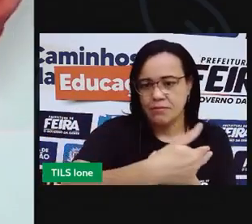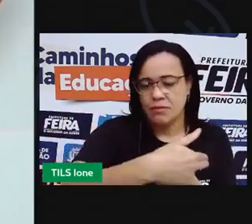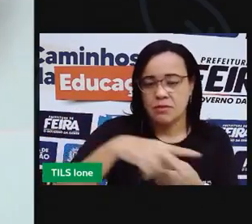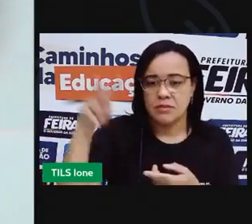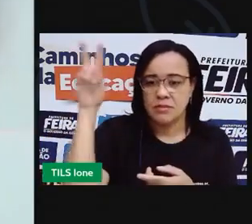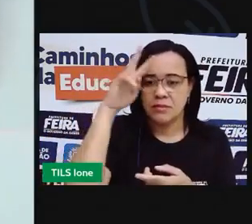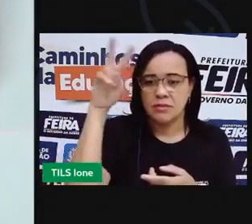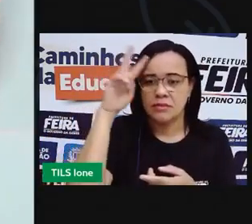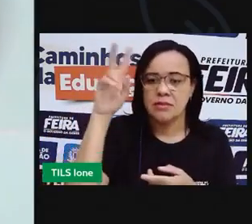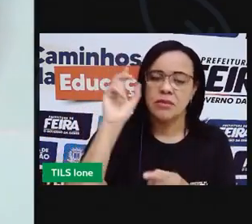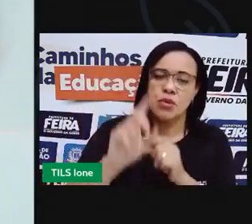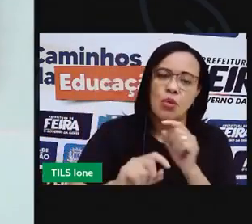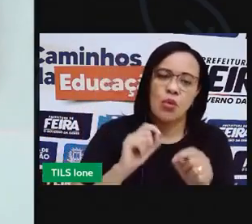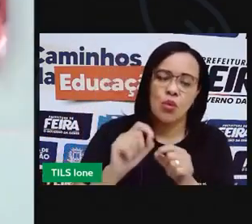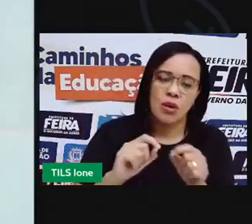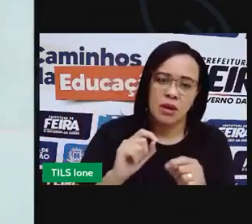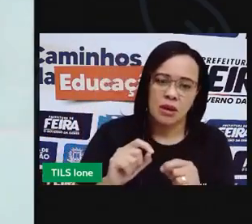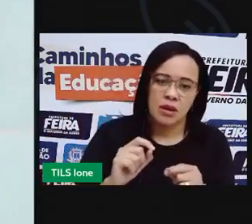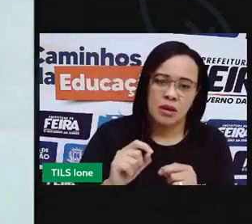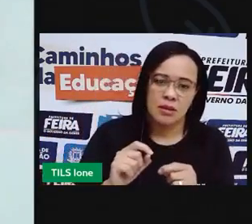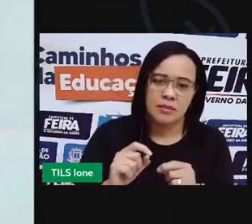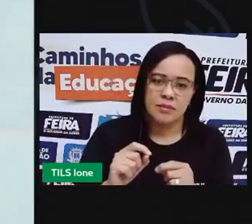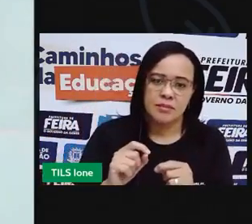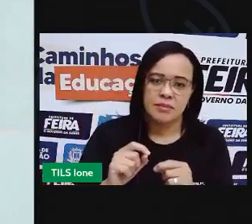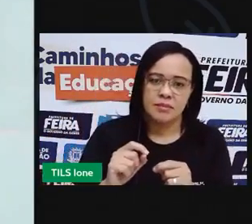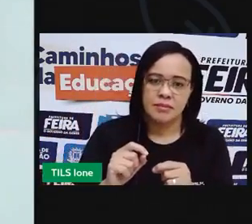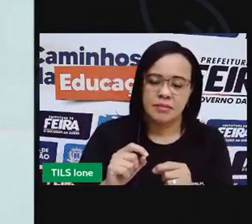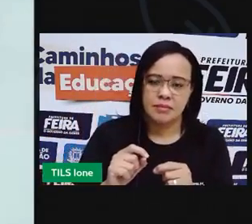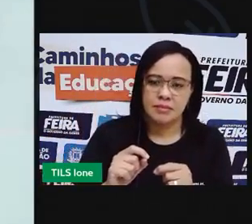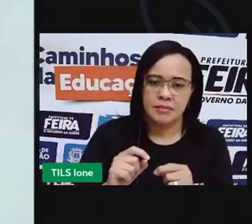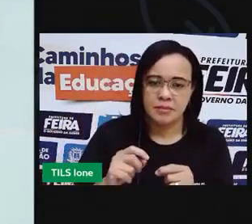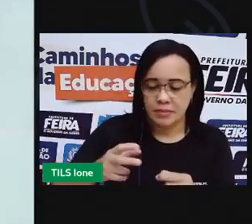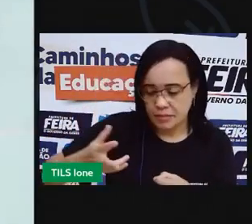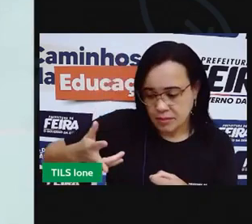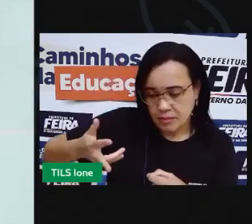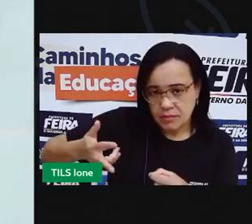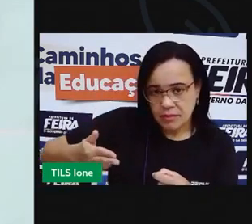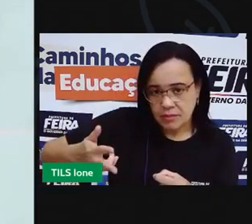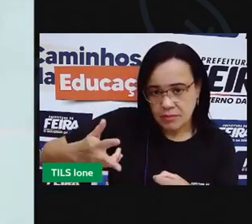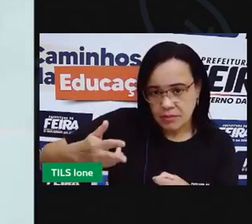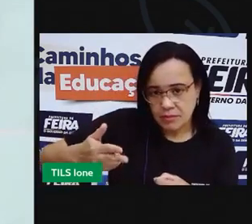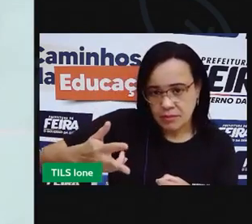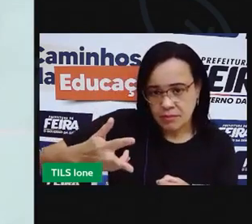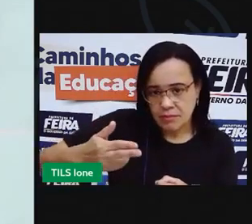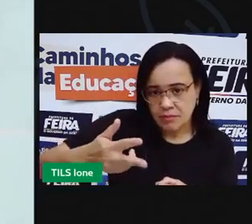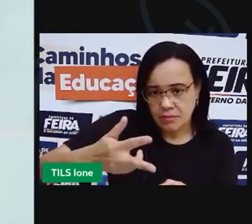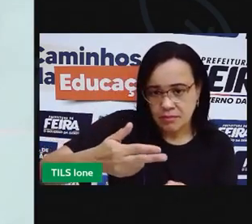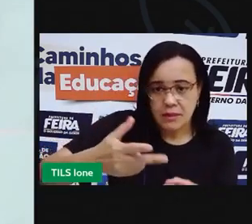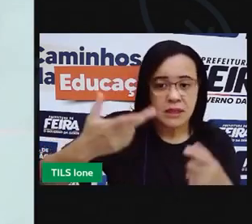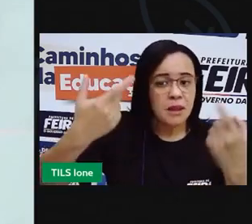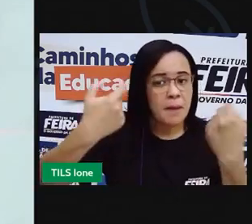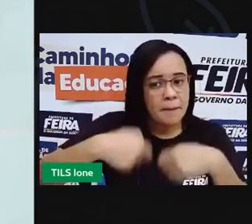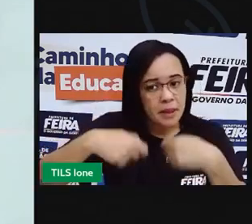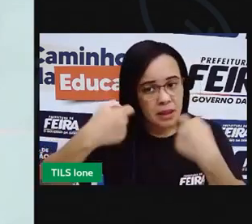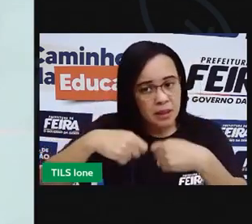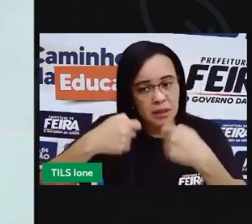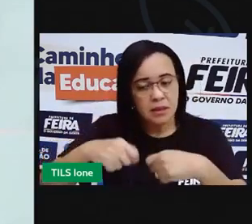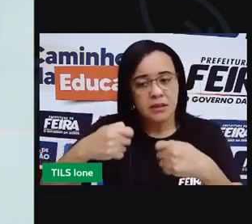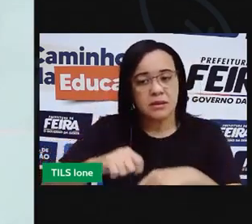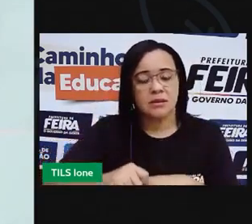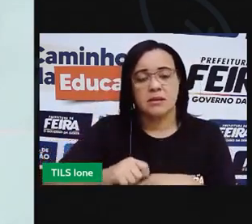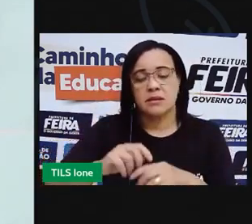lembrando que toda vez que você for manipular o mundo de abacopente você só vai fazer isso você vai dando um resultado